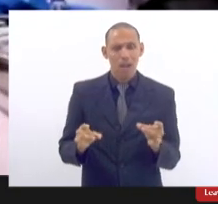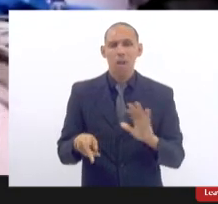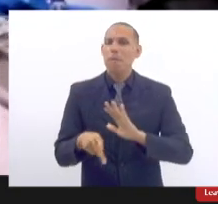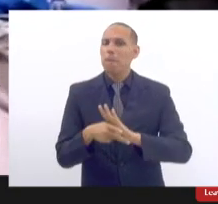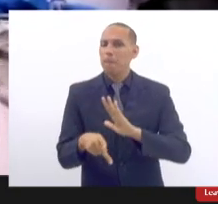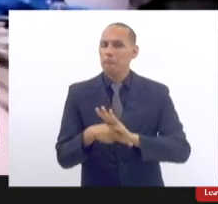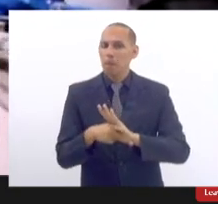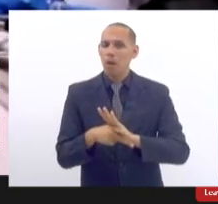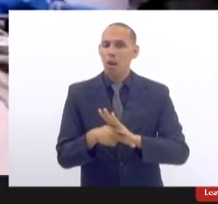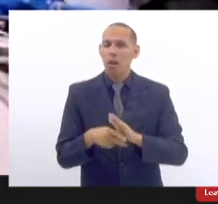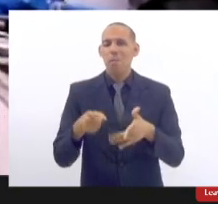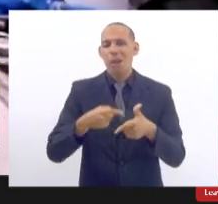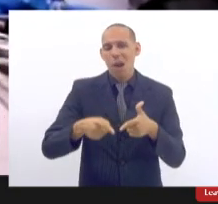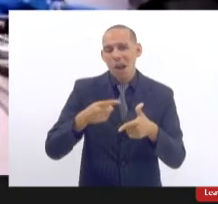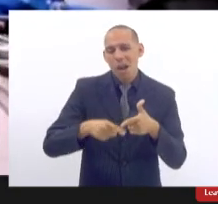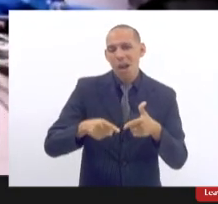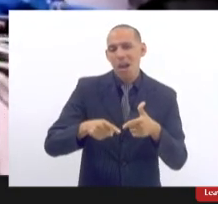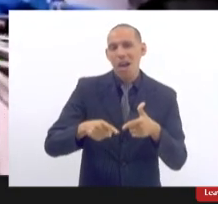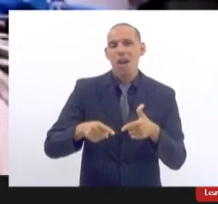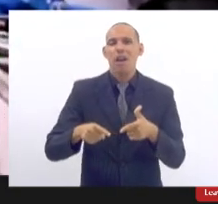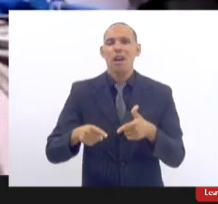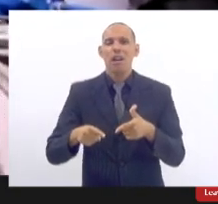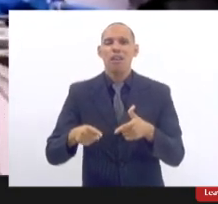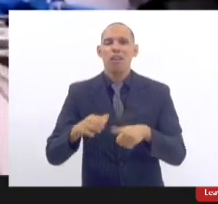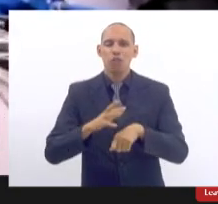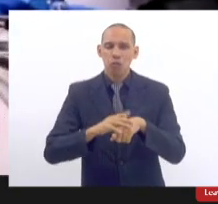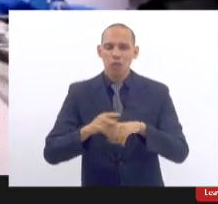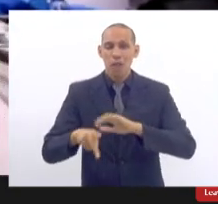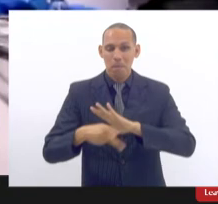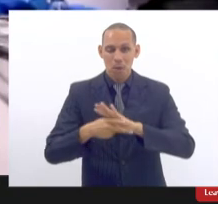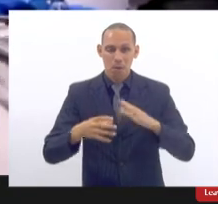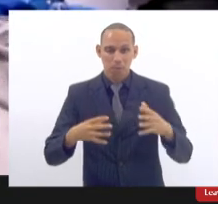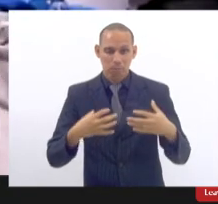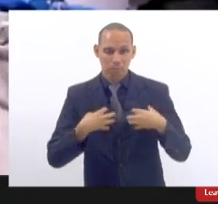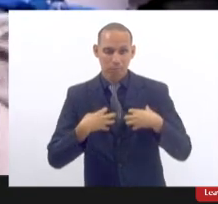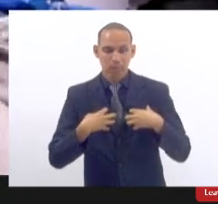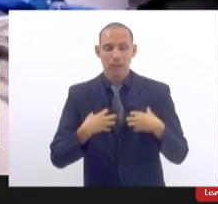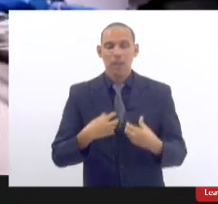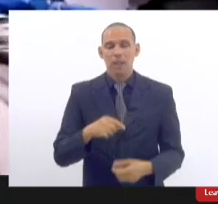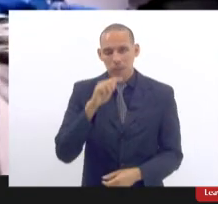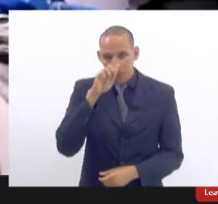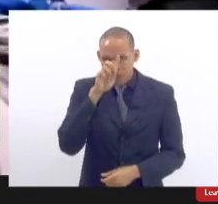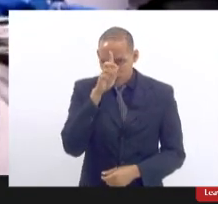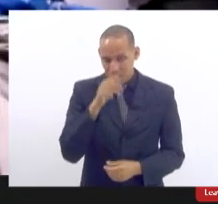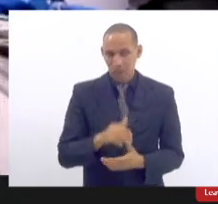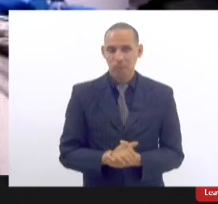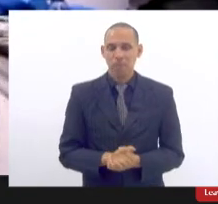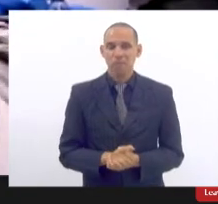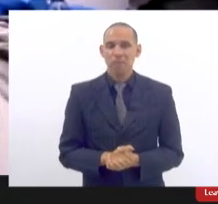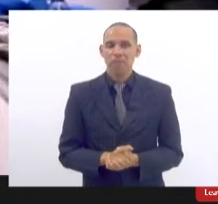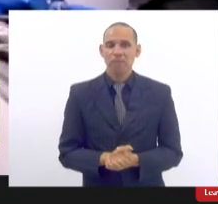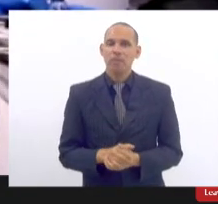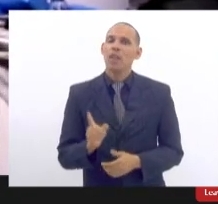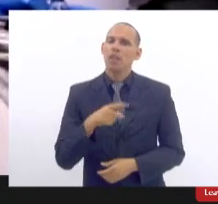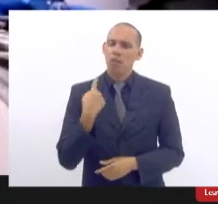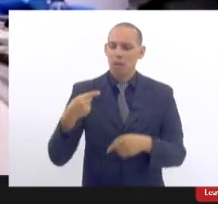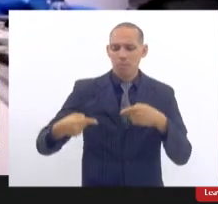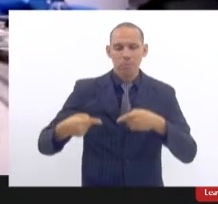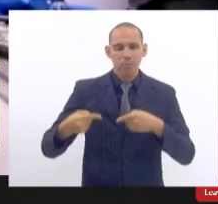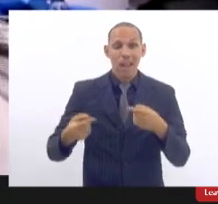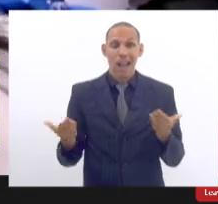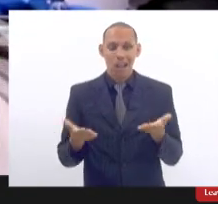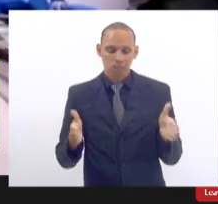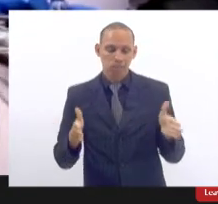os agravos acarretados pelo implante eu durante o nosso debate aqui